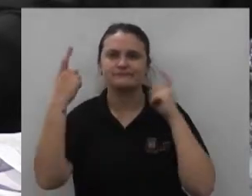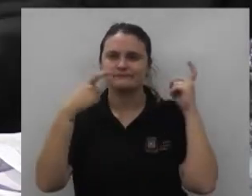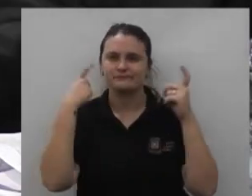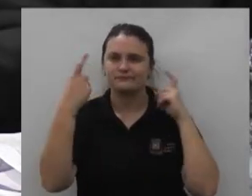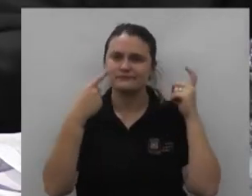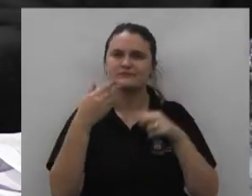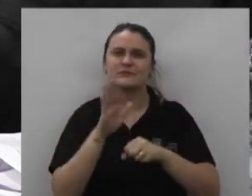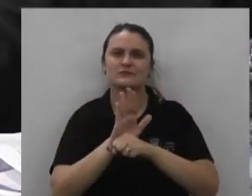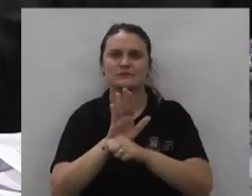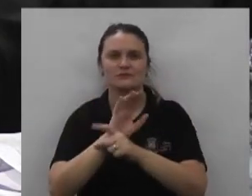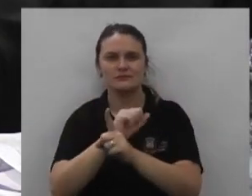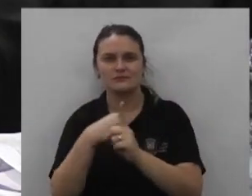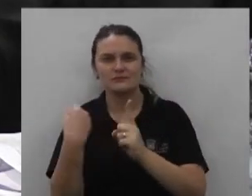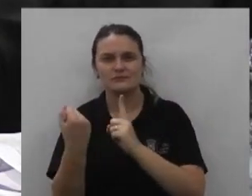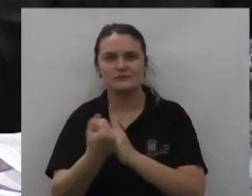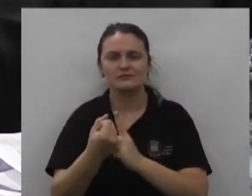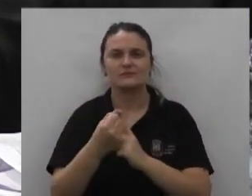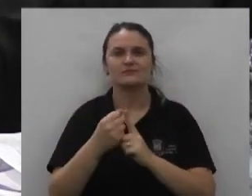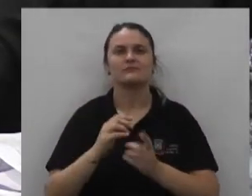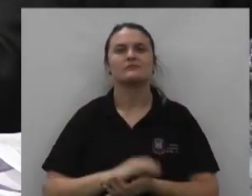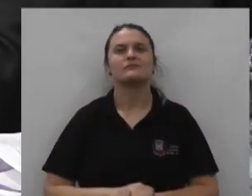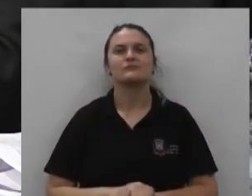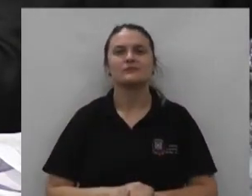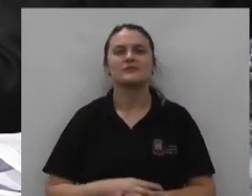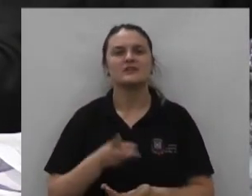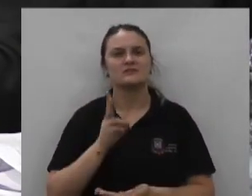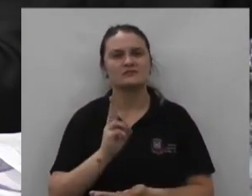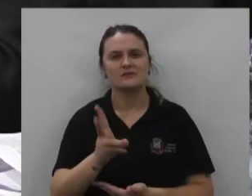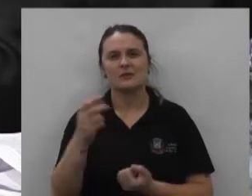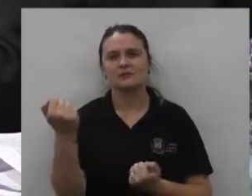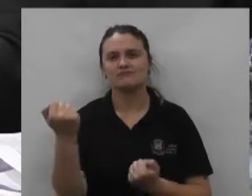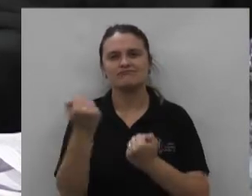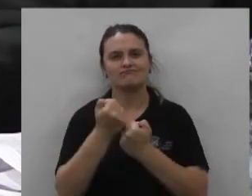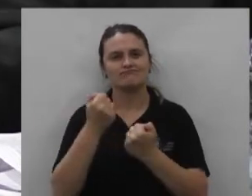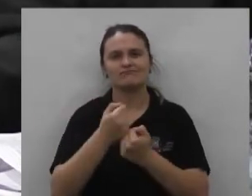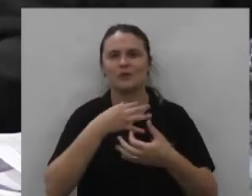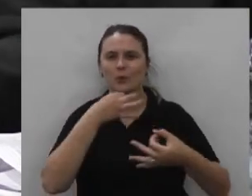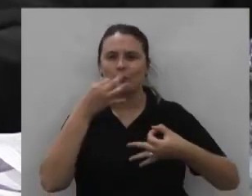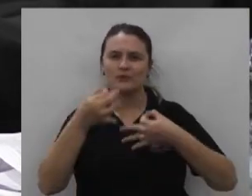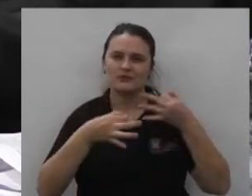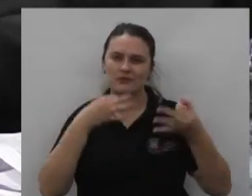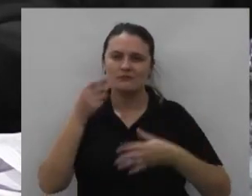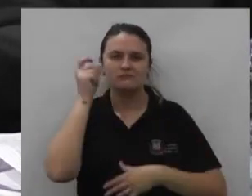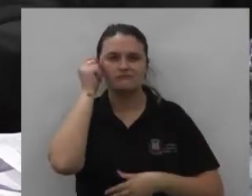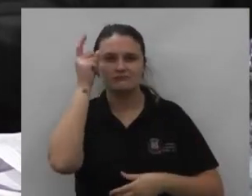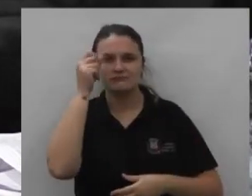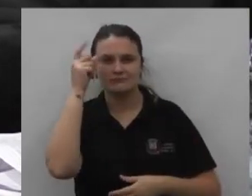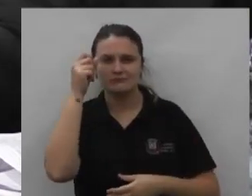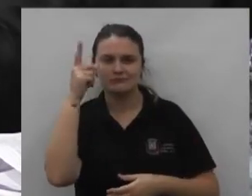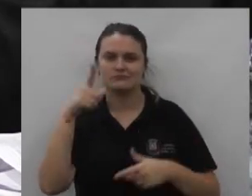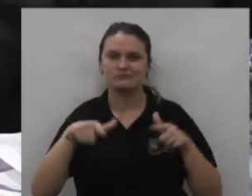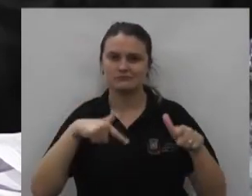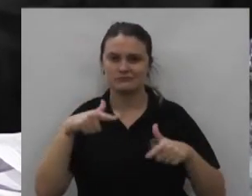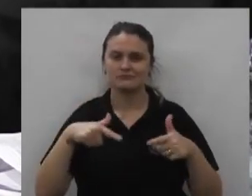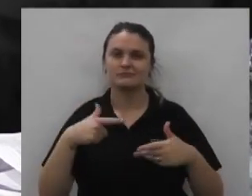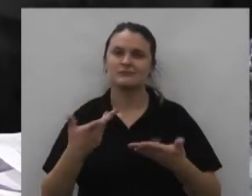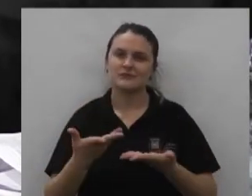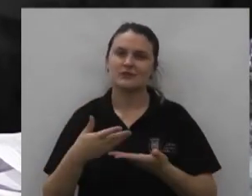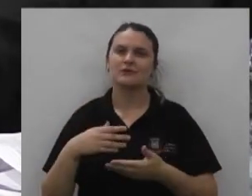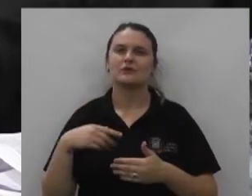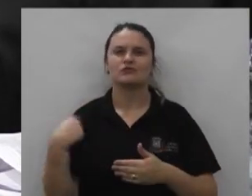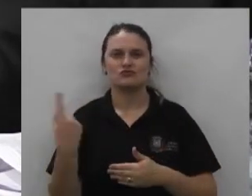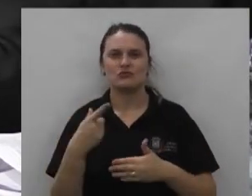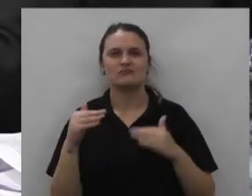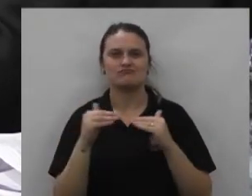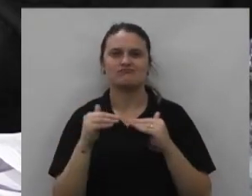pela sociedade de Neon da Vitória como um todo e contribuindo com sugestões ideias e ações portanto